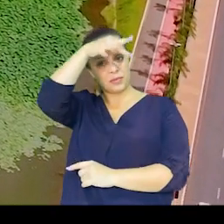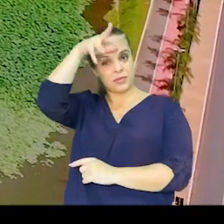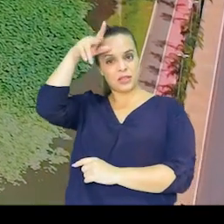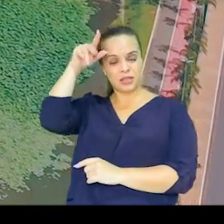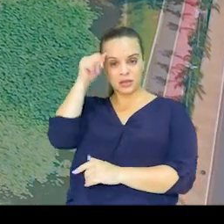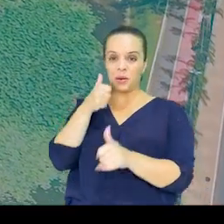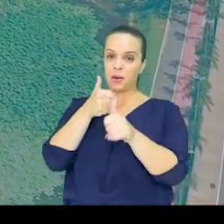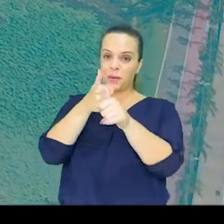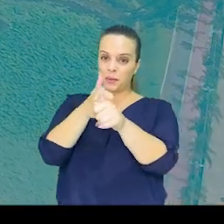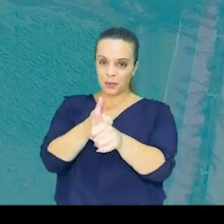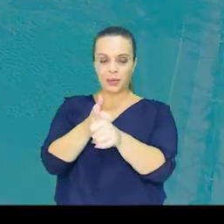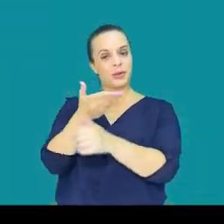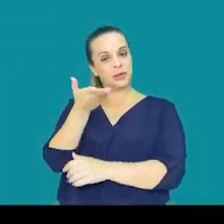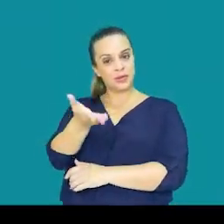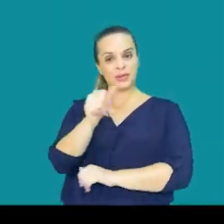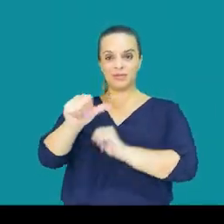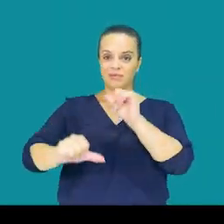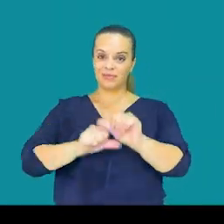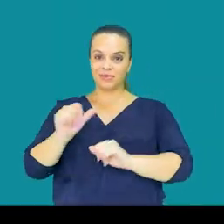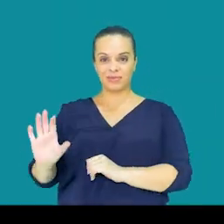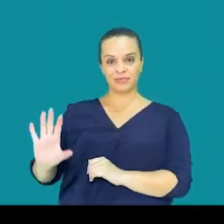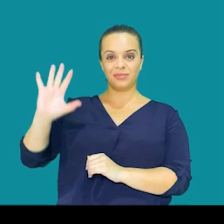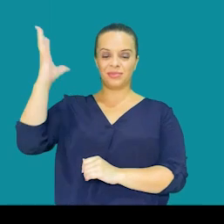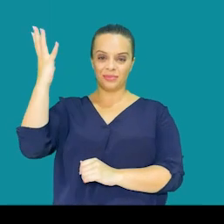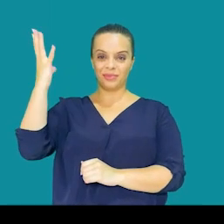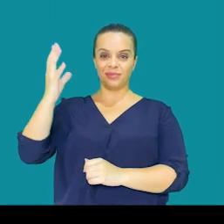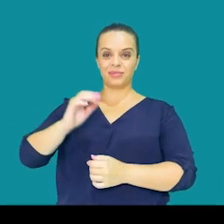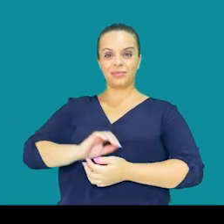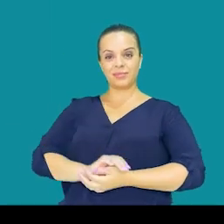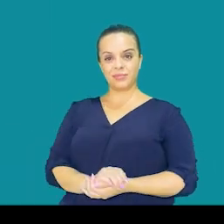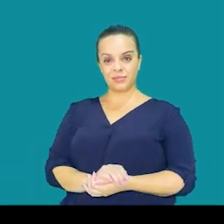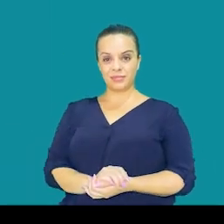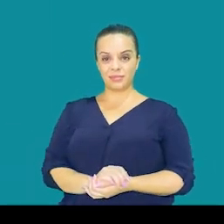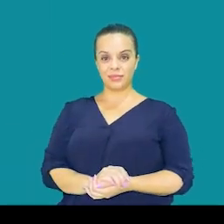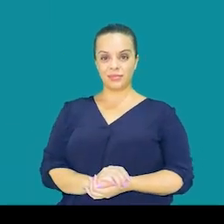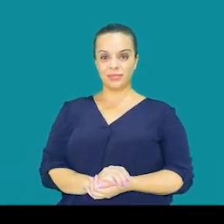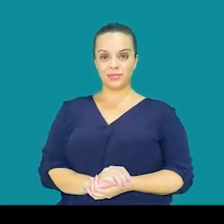Assembleia Legislativa do Estado de Mato Grosso. Perto de você, para a mudança acontecer.